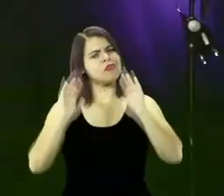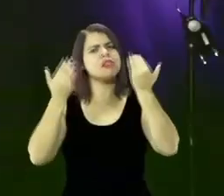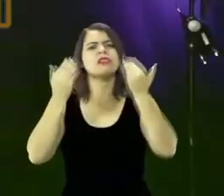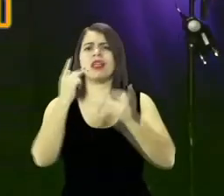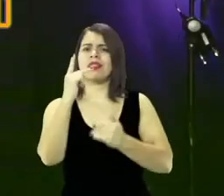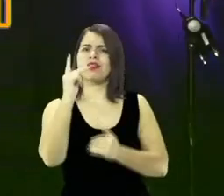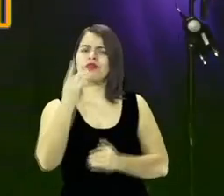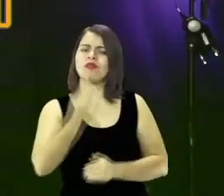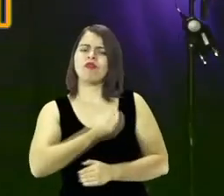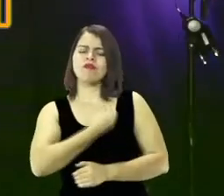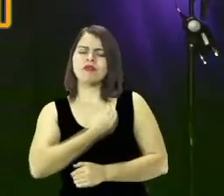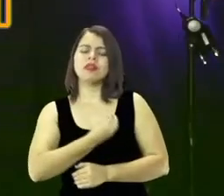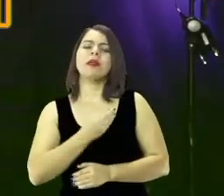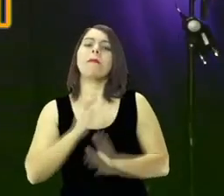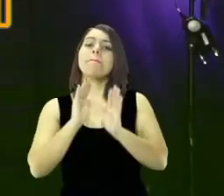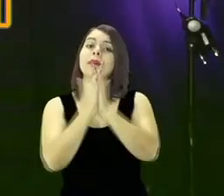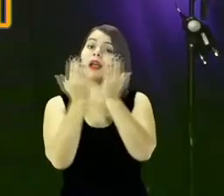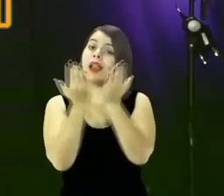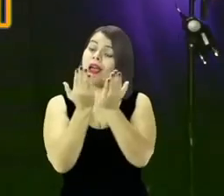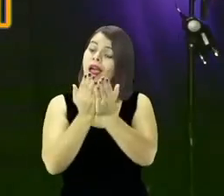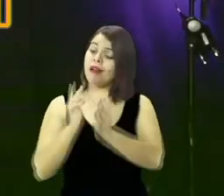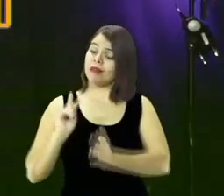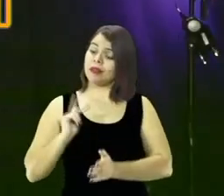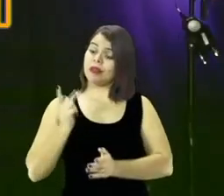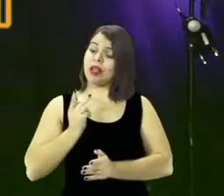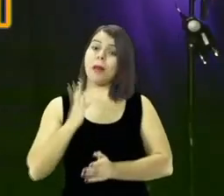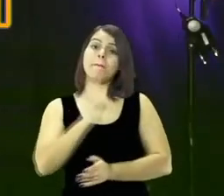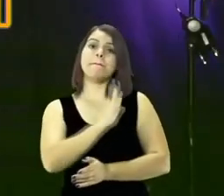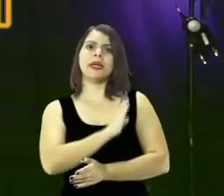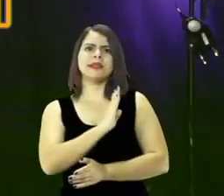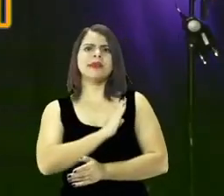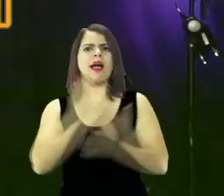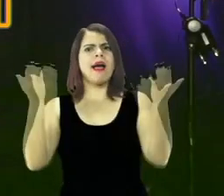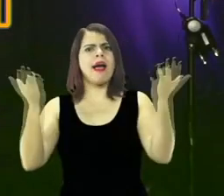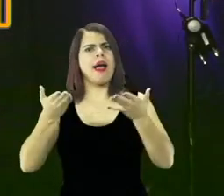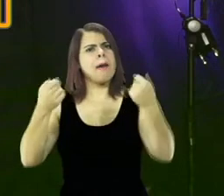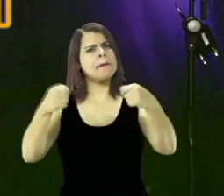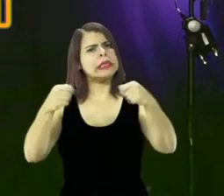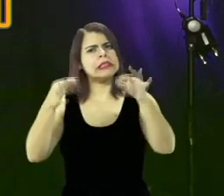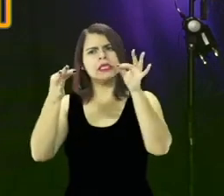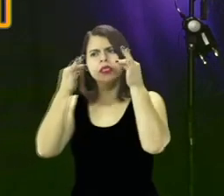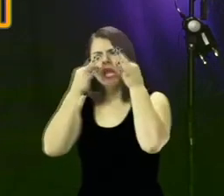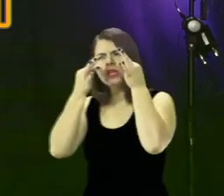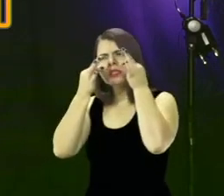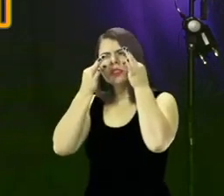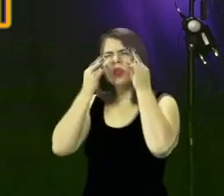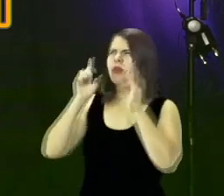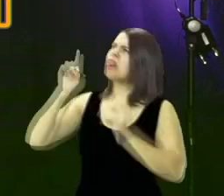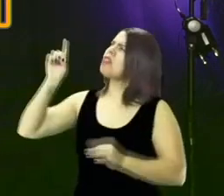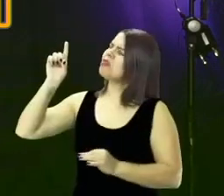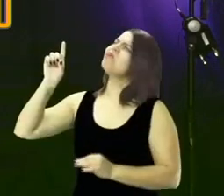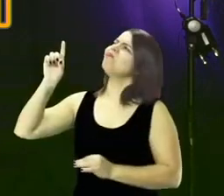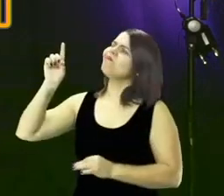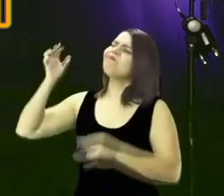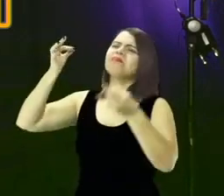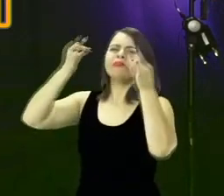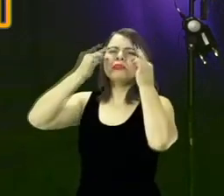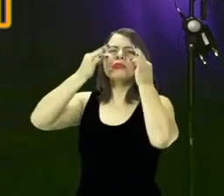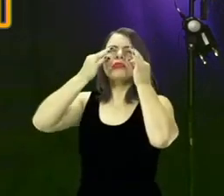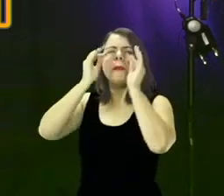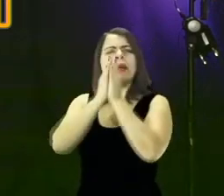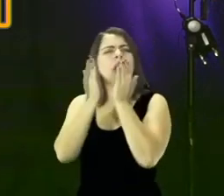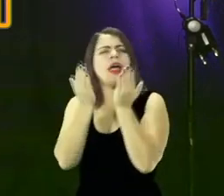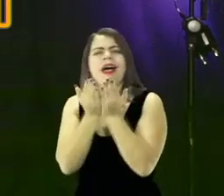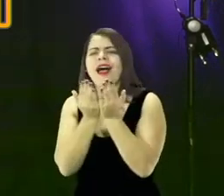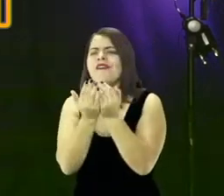Hebreus capítulo 2 versículo 1 está dizendo que agora você precisa prestar maior atenção aquilo que Deus tem falado com você através das situações